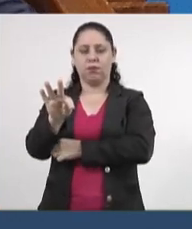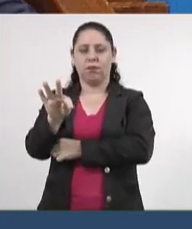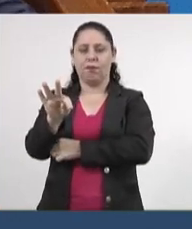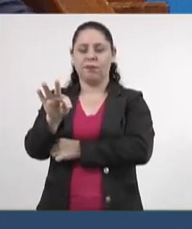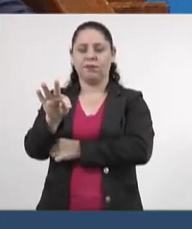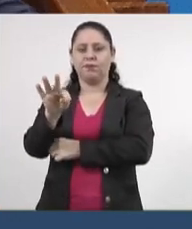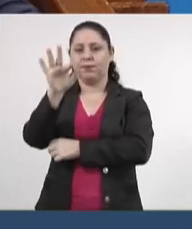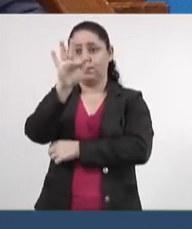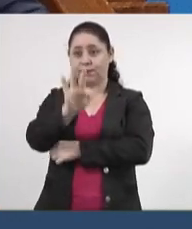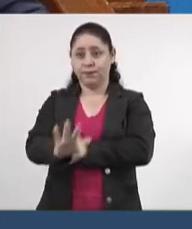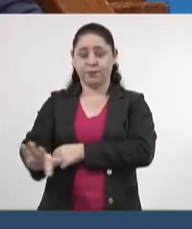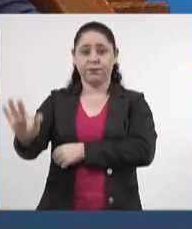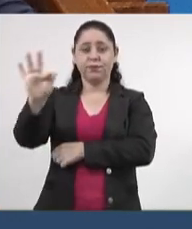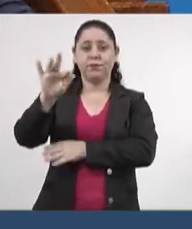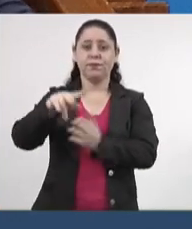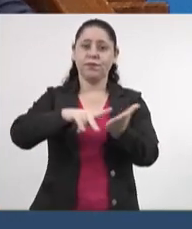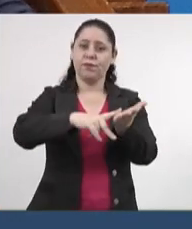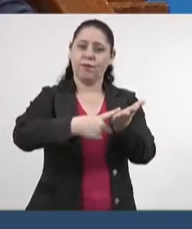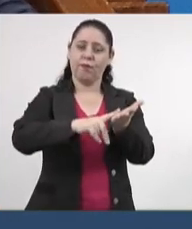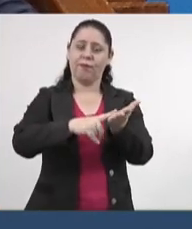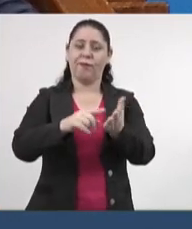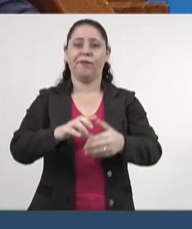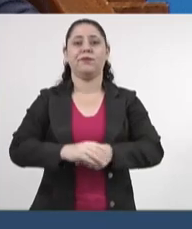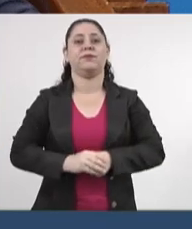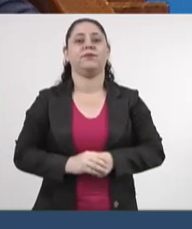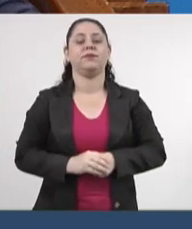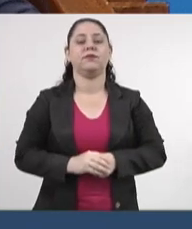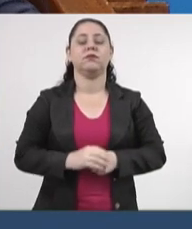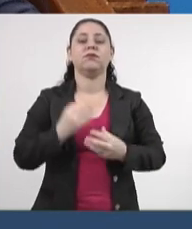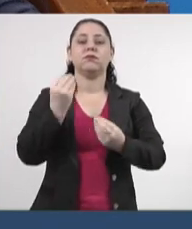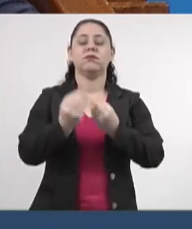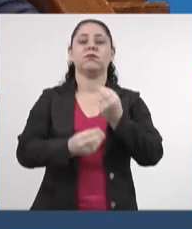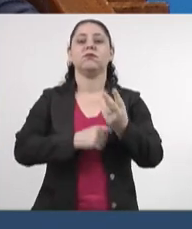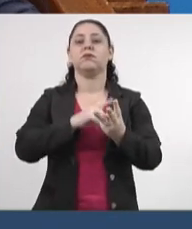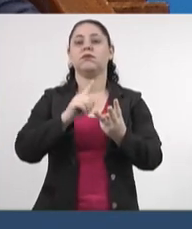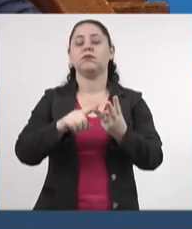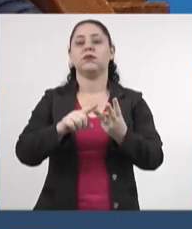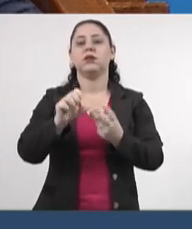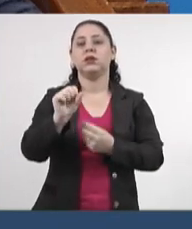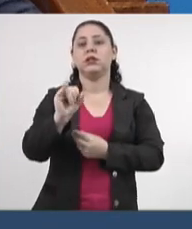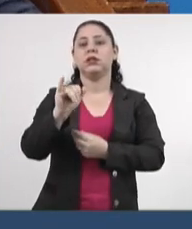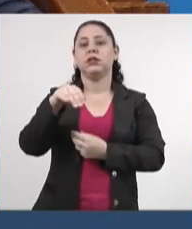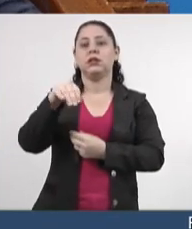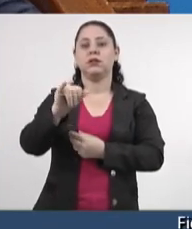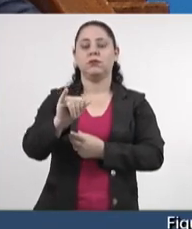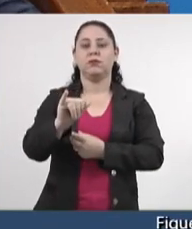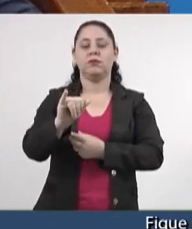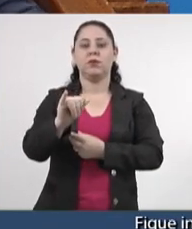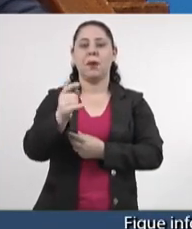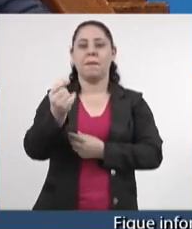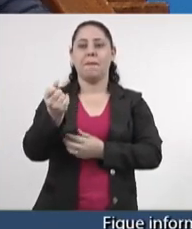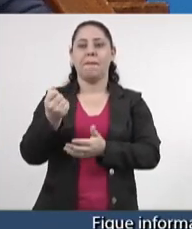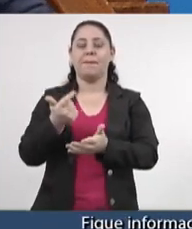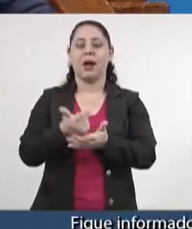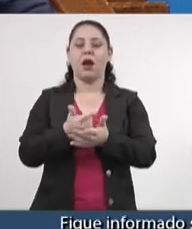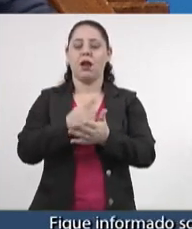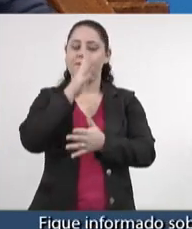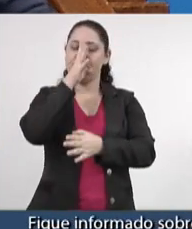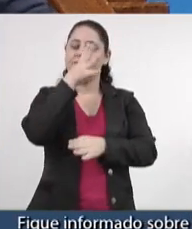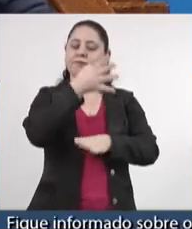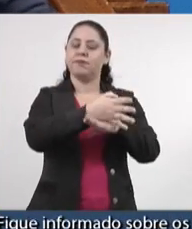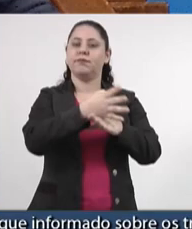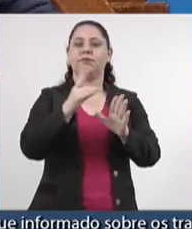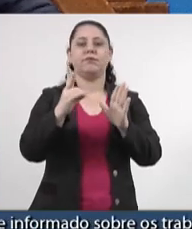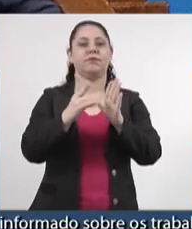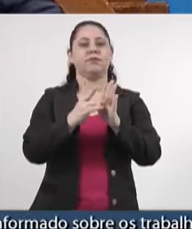como as federações, os sindicatos, como o CIMI patrocinando invasões indígenas,